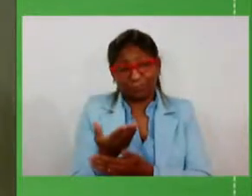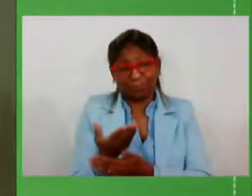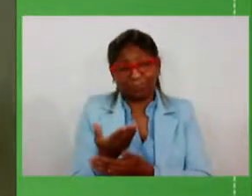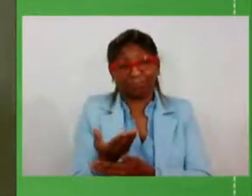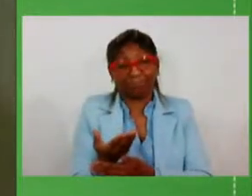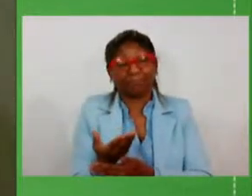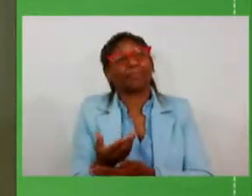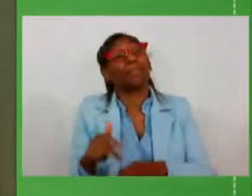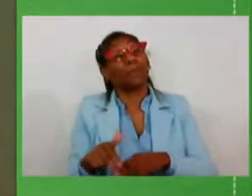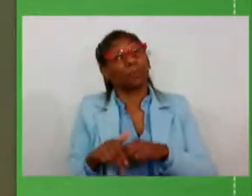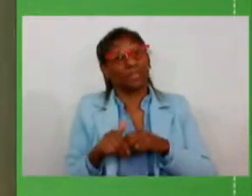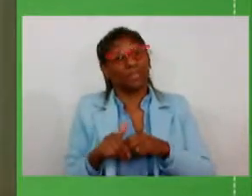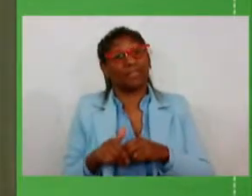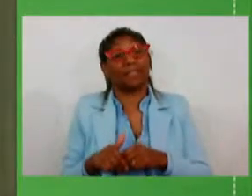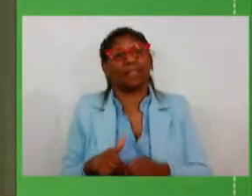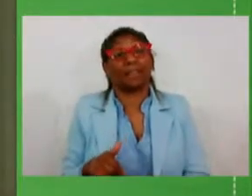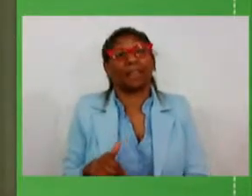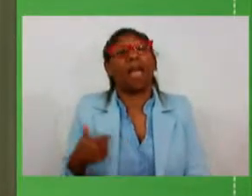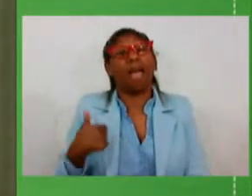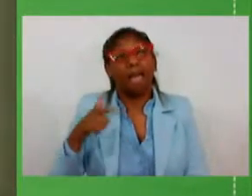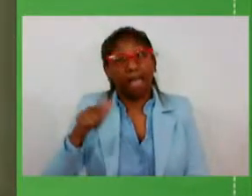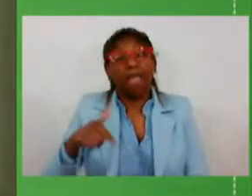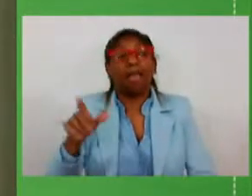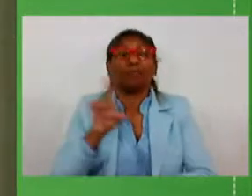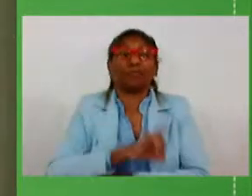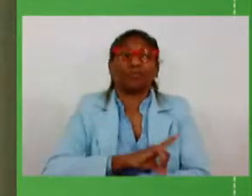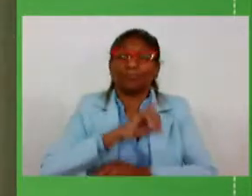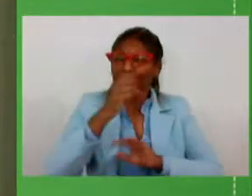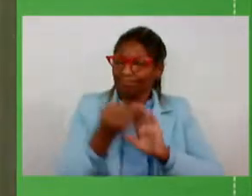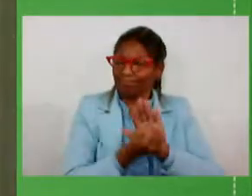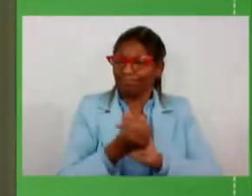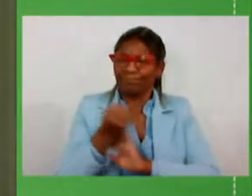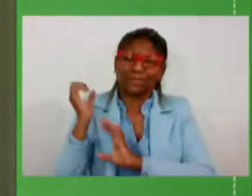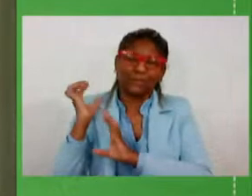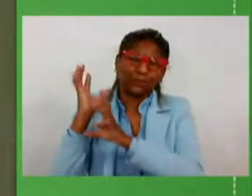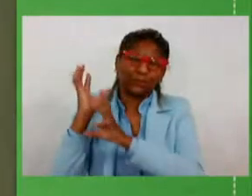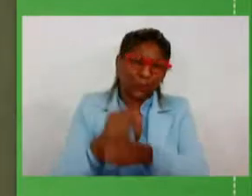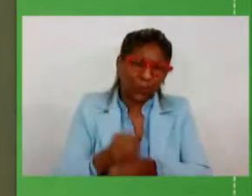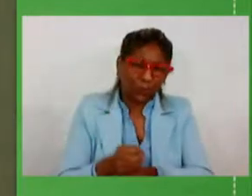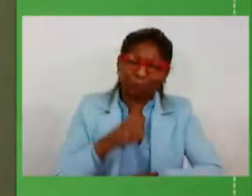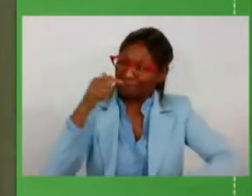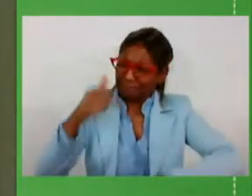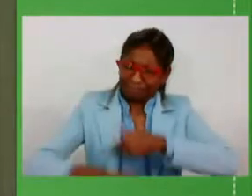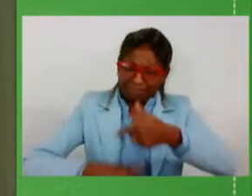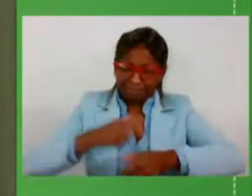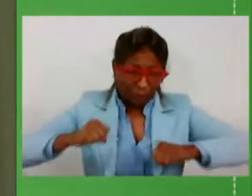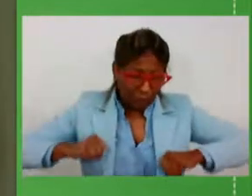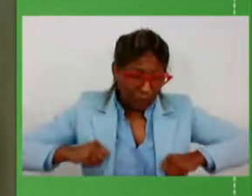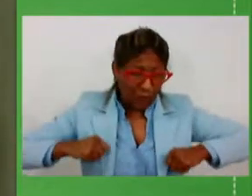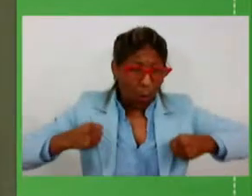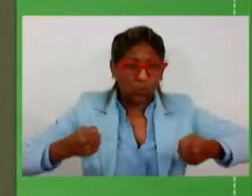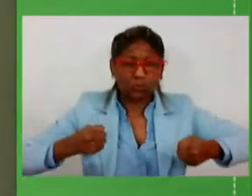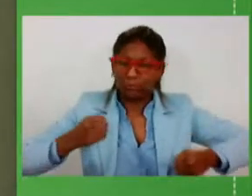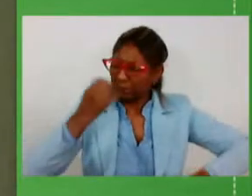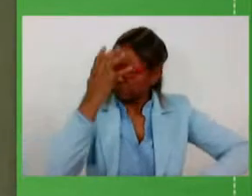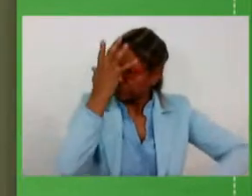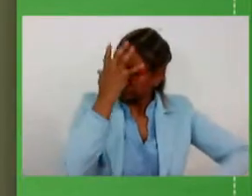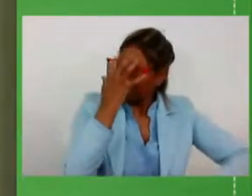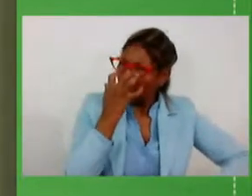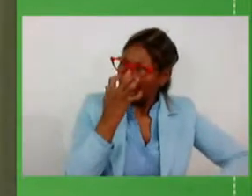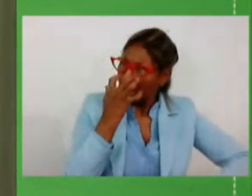isso é um dia histórico sim muito trabalho esforço seriedade mesmo